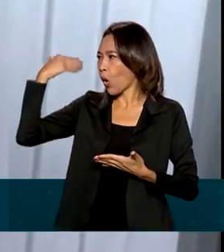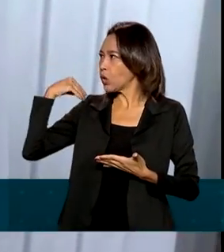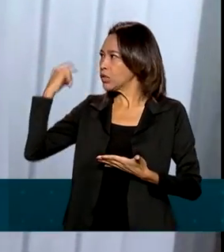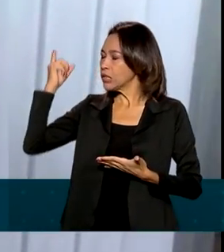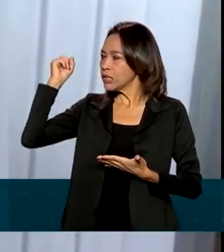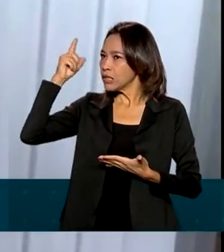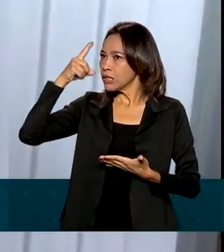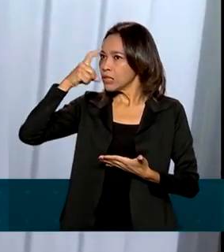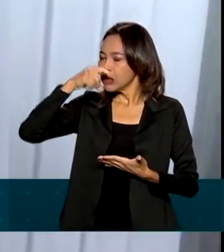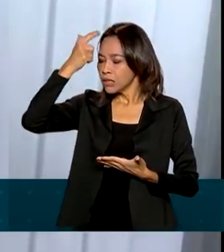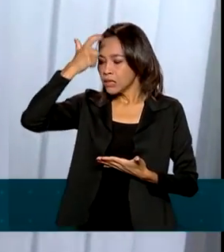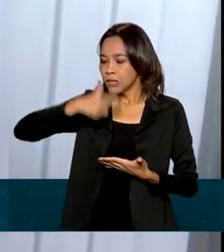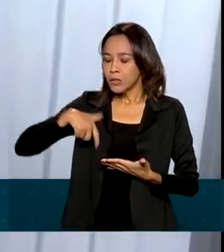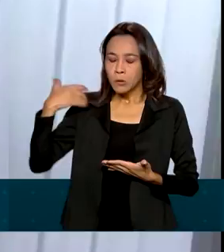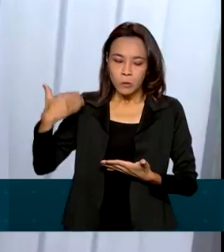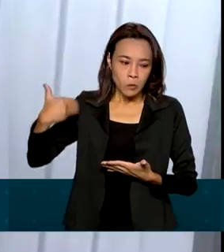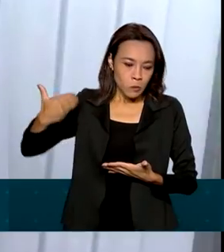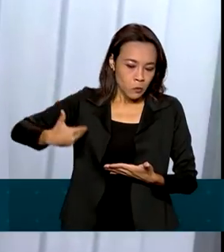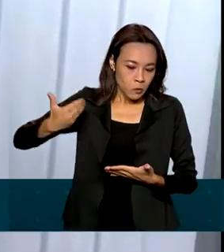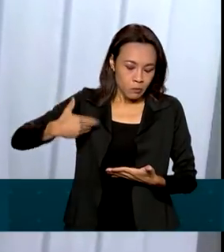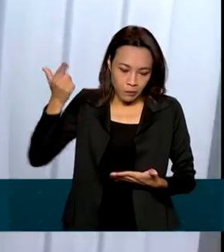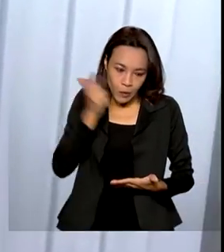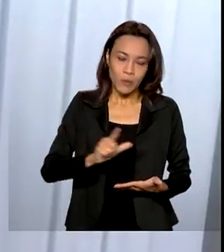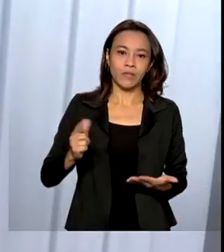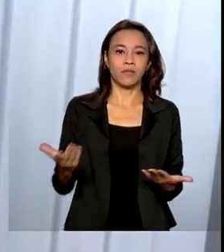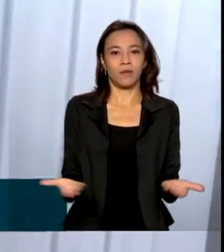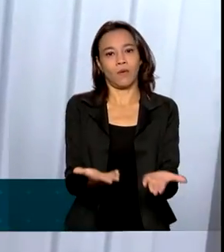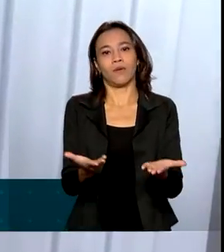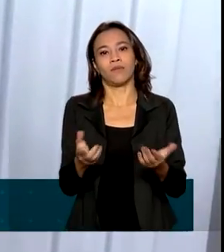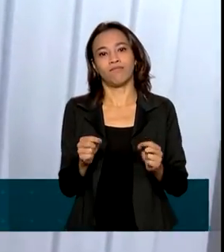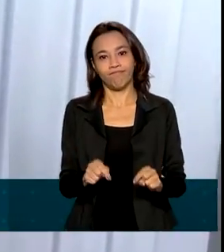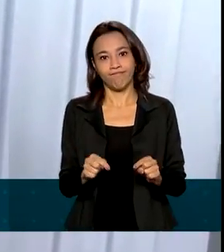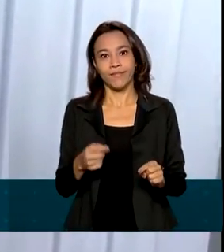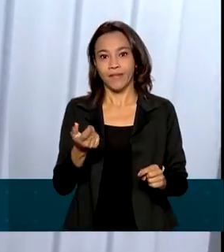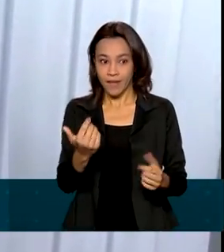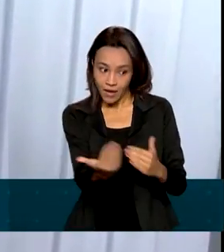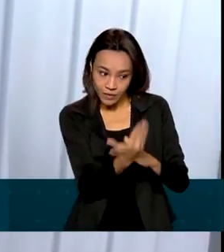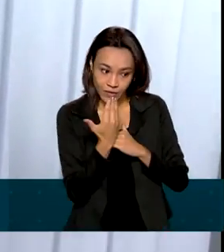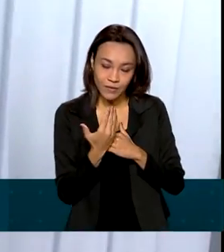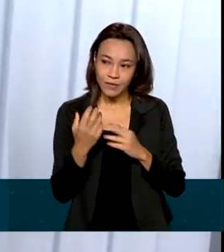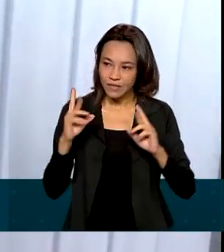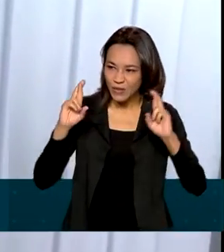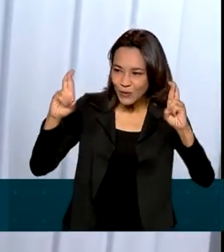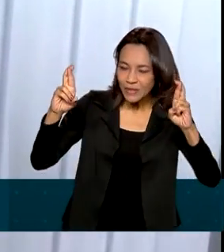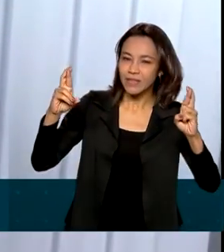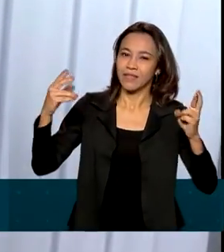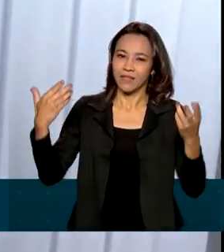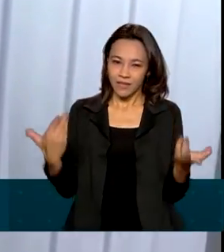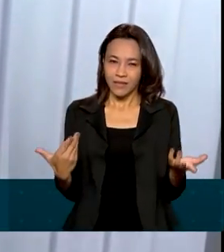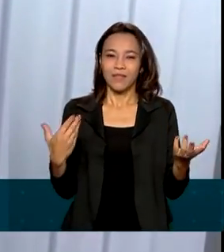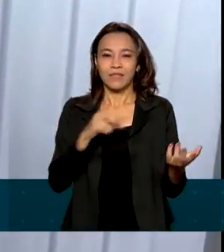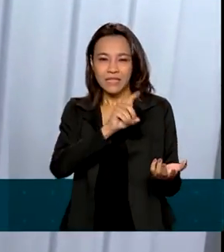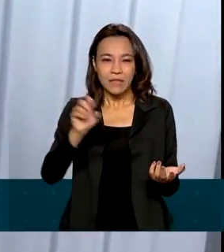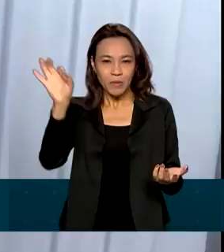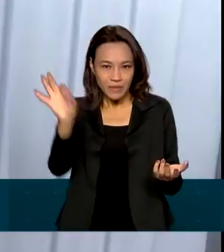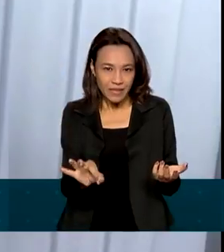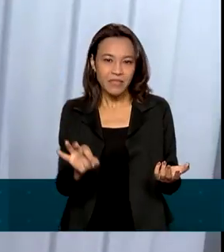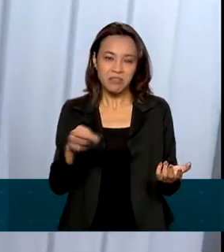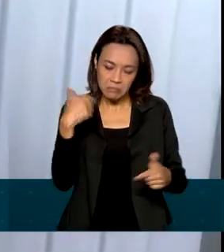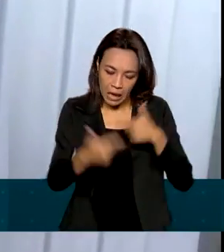eu tinha que passar para chegar até aqui. Quem trabalhou junto, quem torceu, quem realmente estava 100% ali